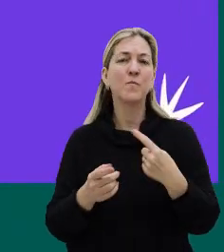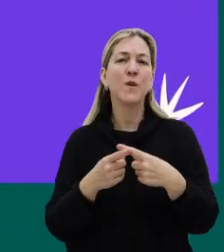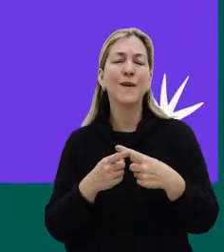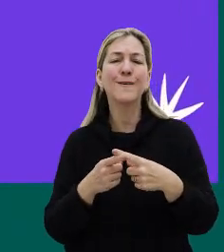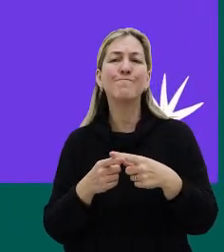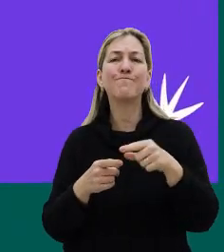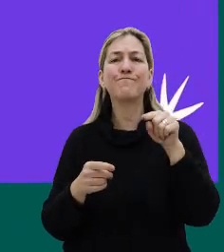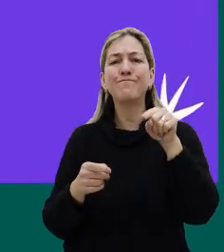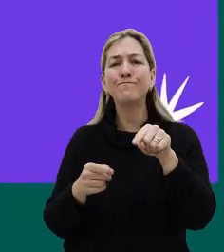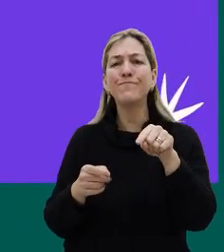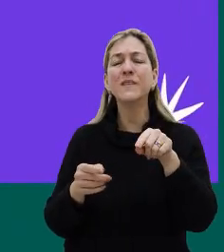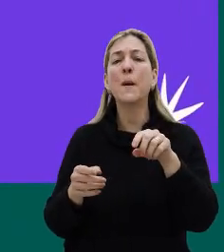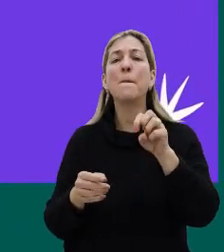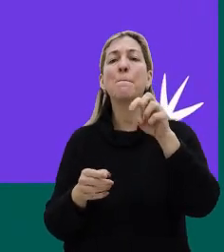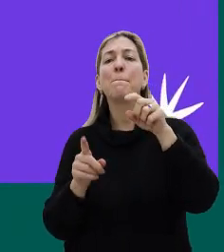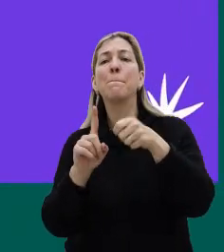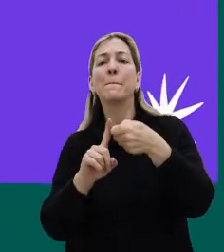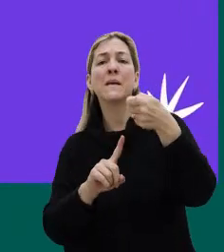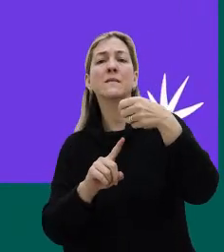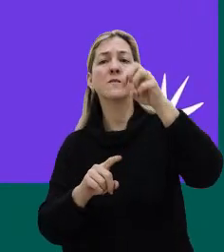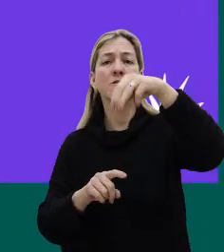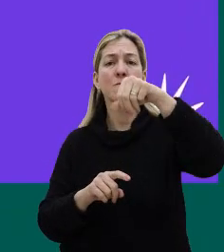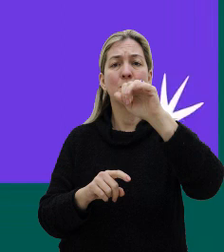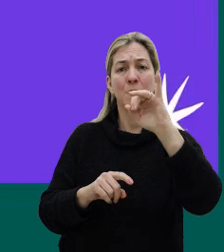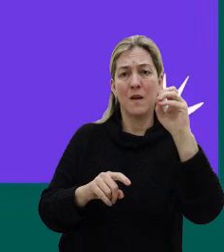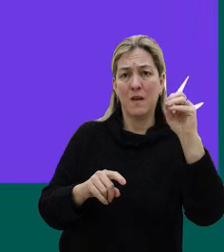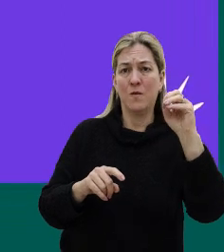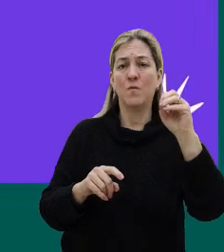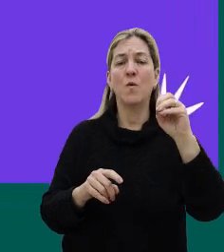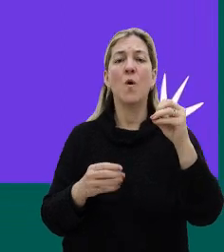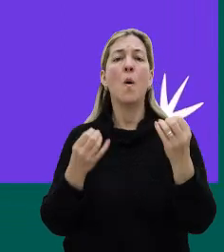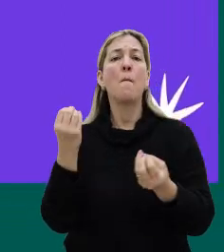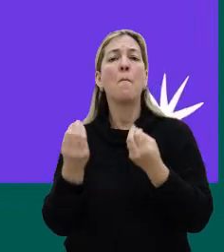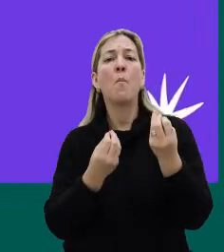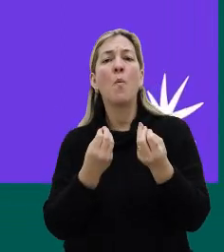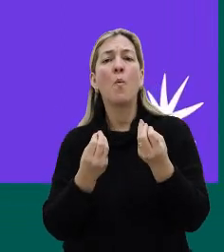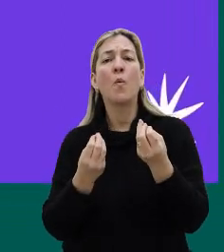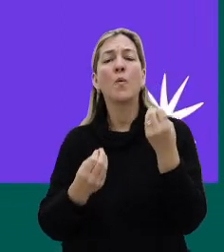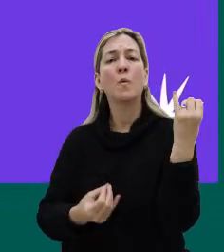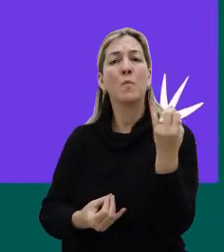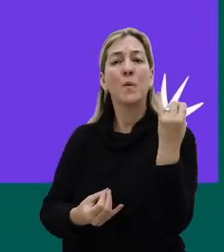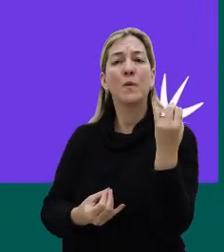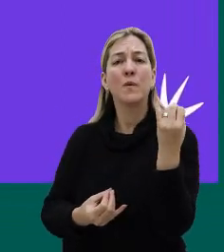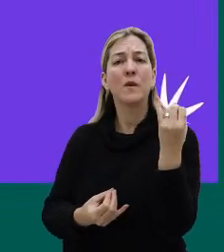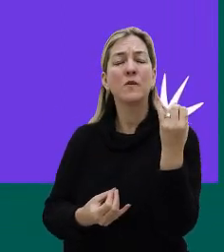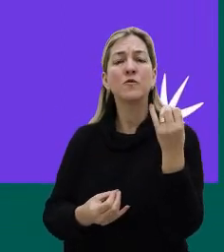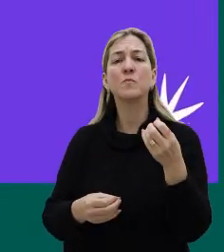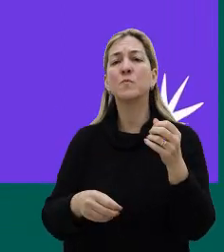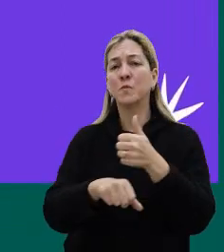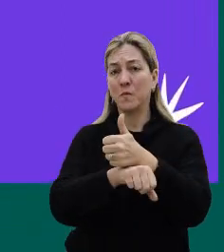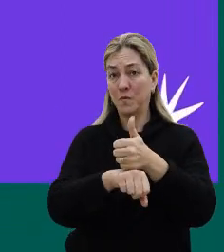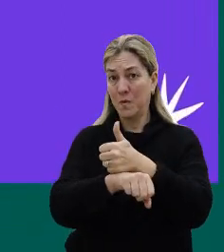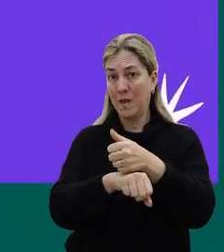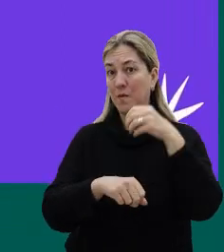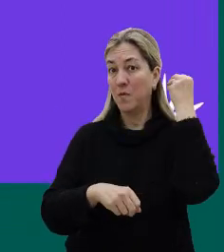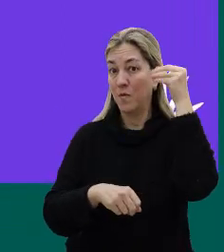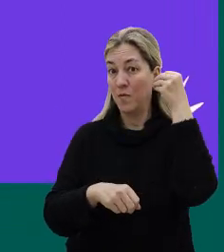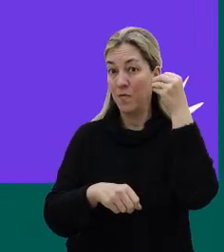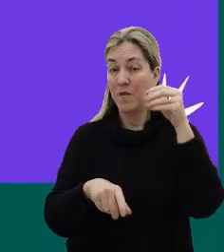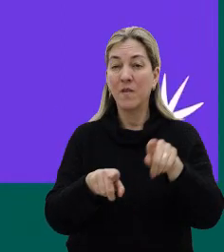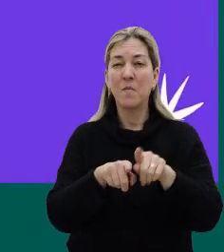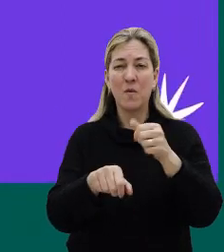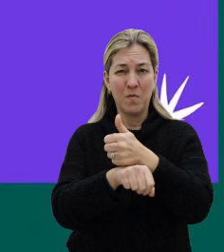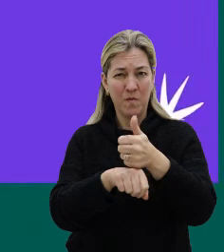de maio é um mês muito importante para os profissionais da psicologia e para os profissionais que trabalham com